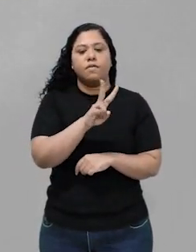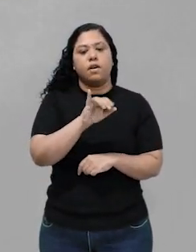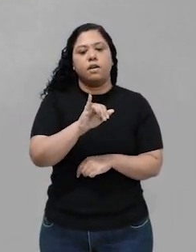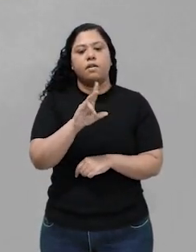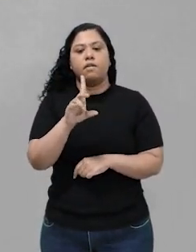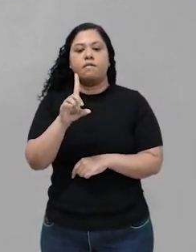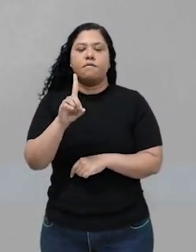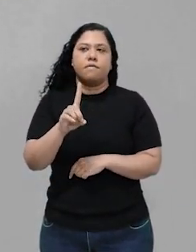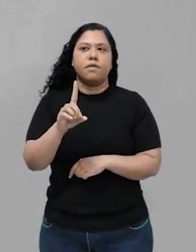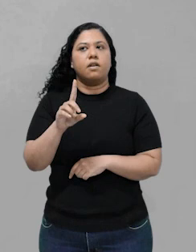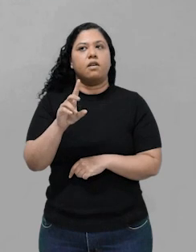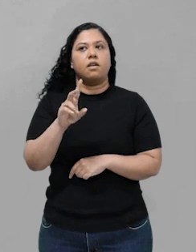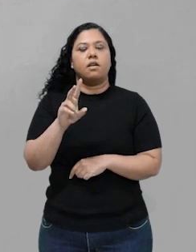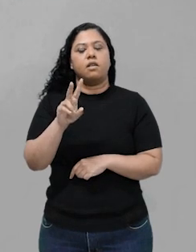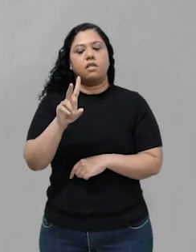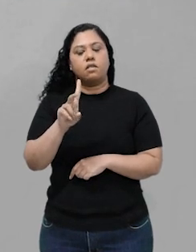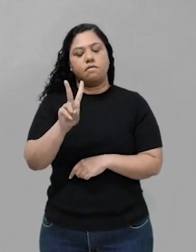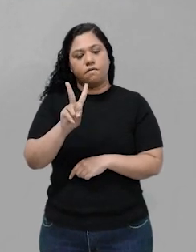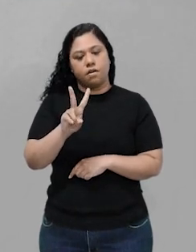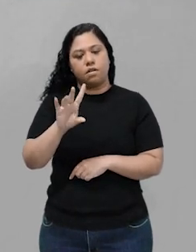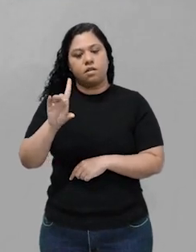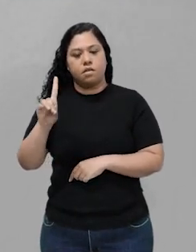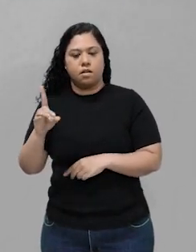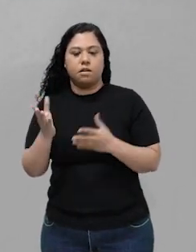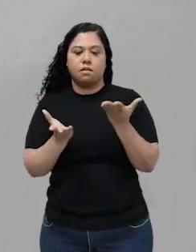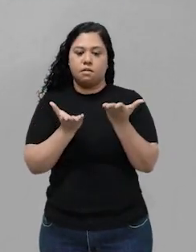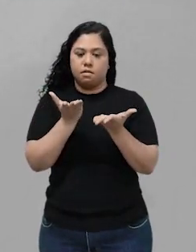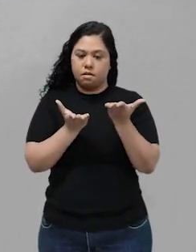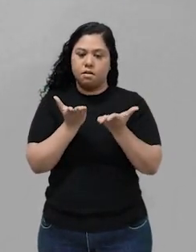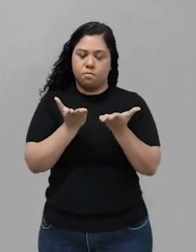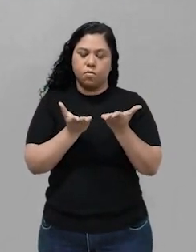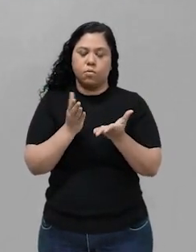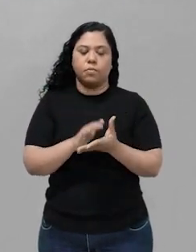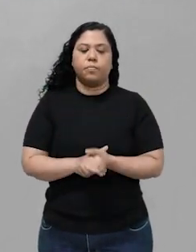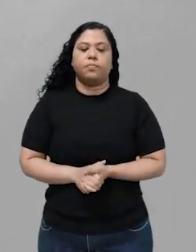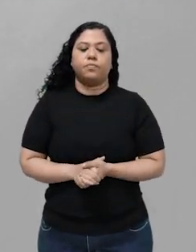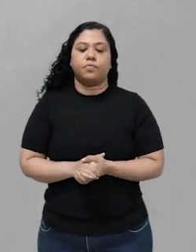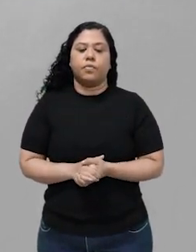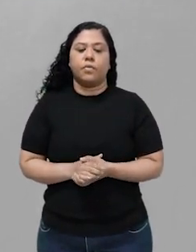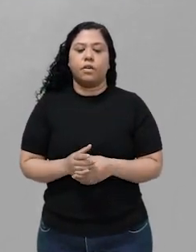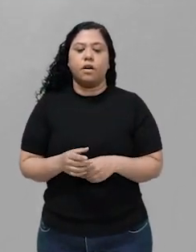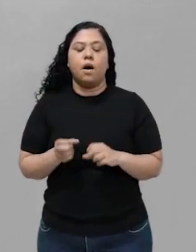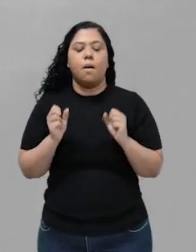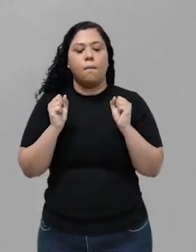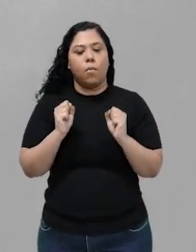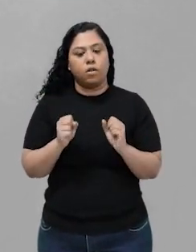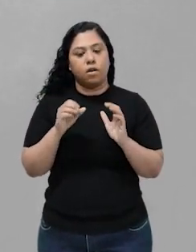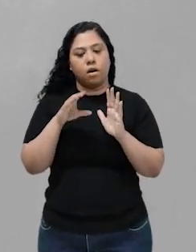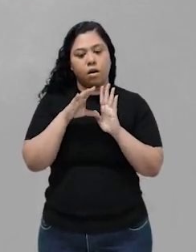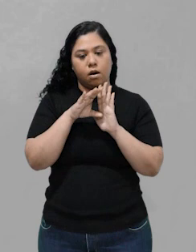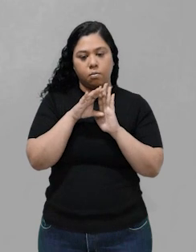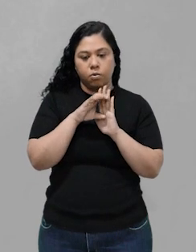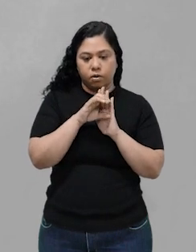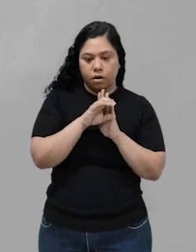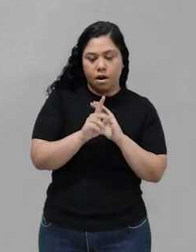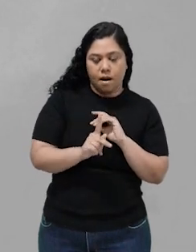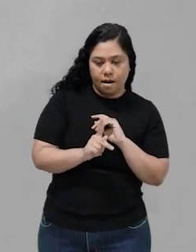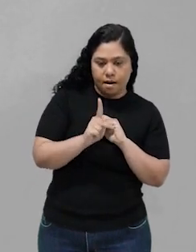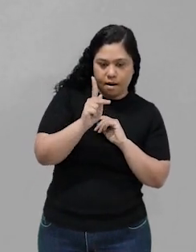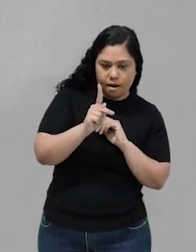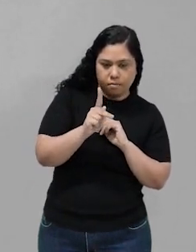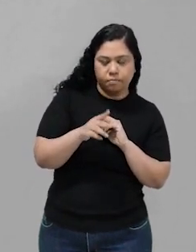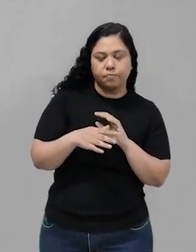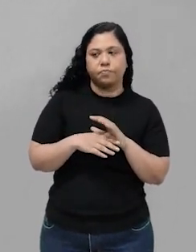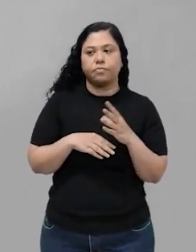inversas se igualam. Nesse momento, nós chegamos ao equilíbrio. E nesse momento, nós podemos definir a constante de equilíbrio em termos das